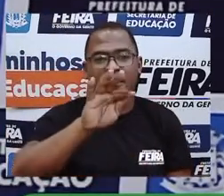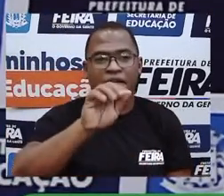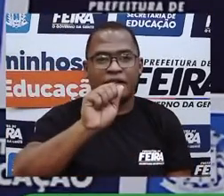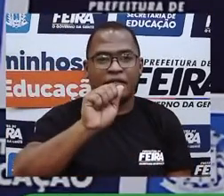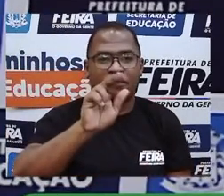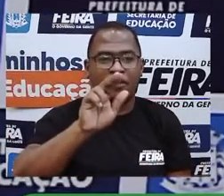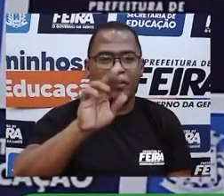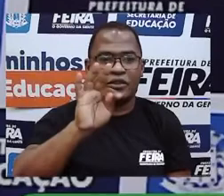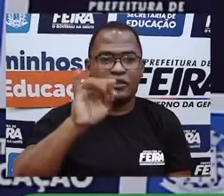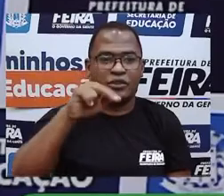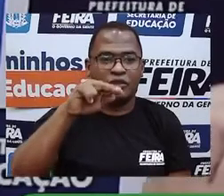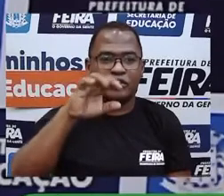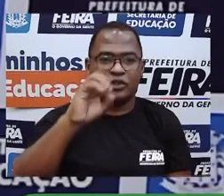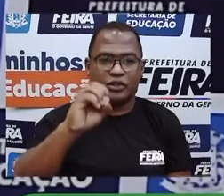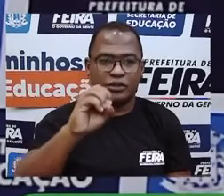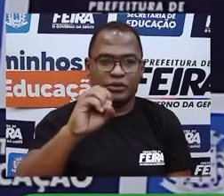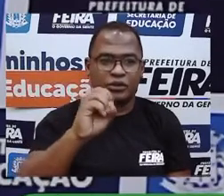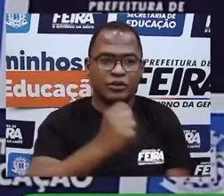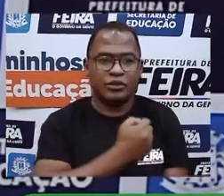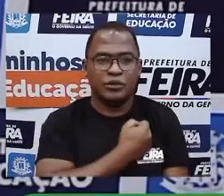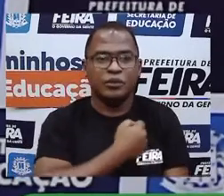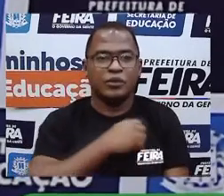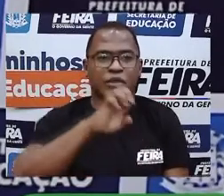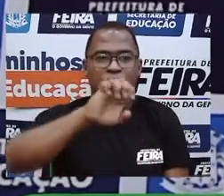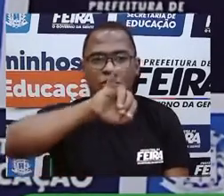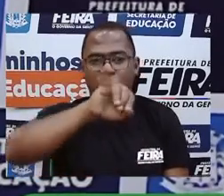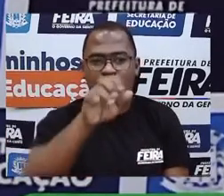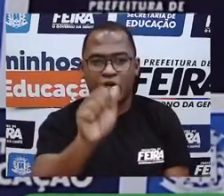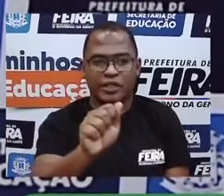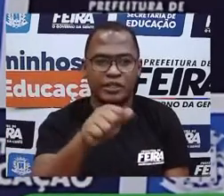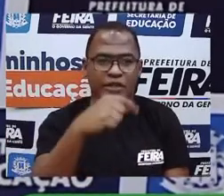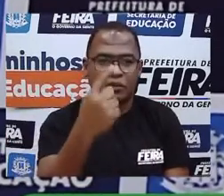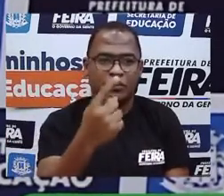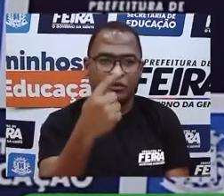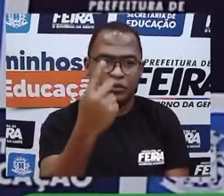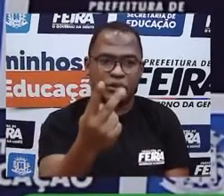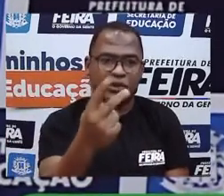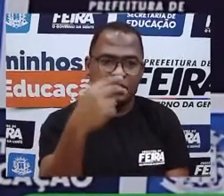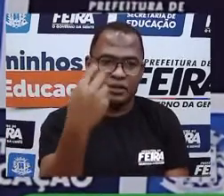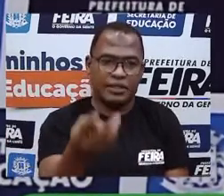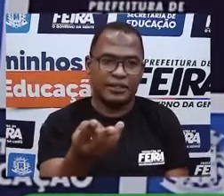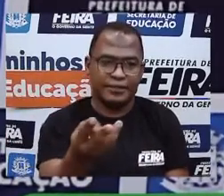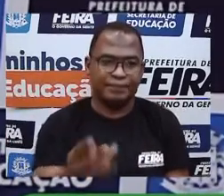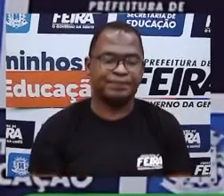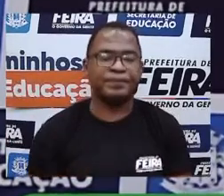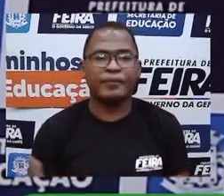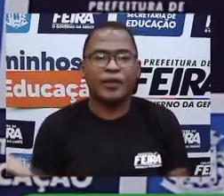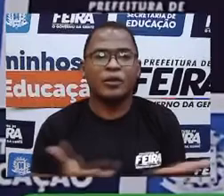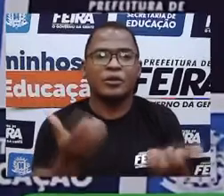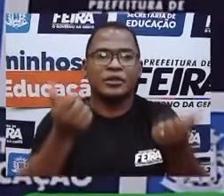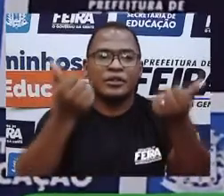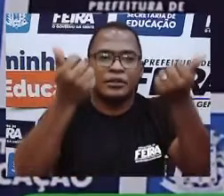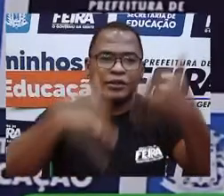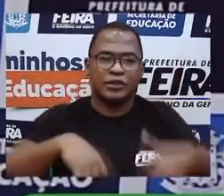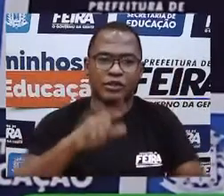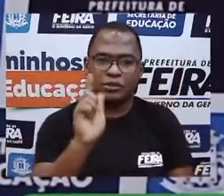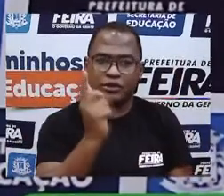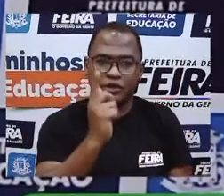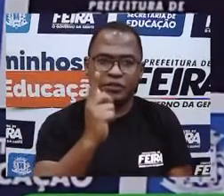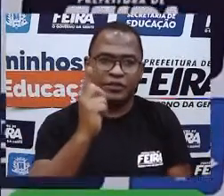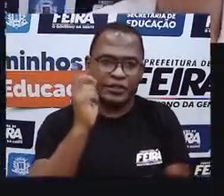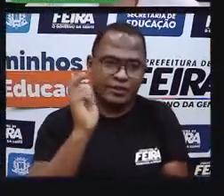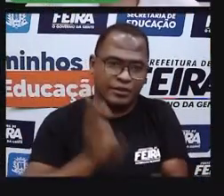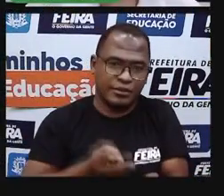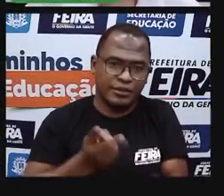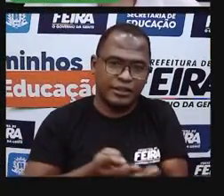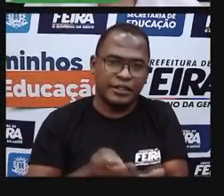beijo, meus amores! Gente, a nossa aula hoje será de Geografia e como sempre, né, eu sempre apresento para vocês as